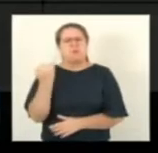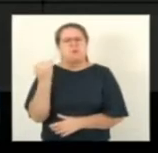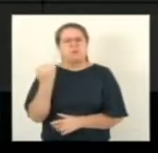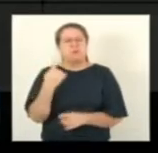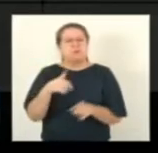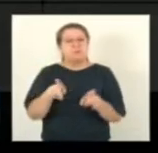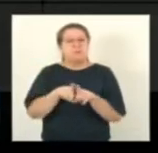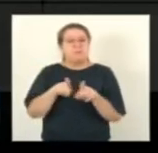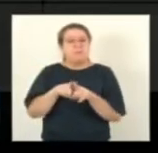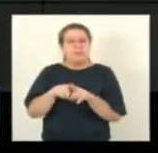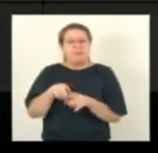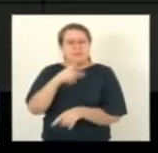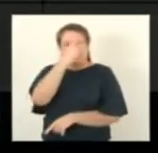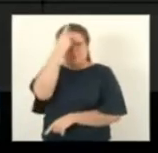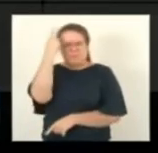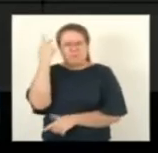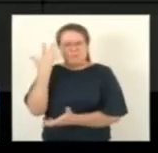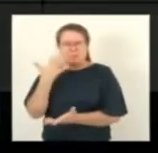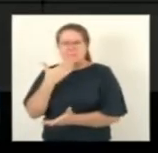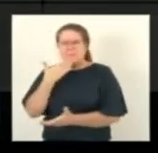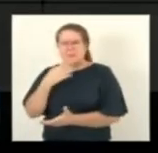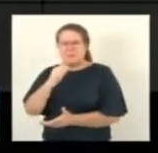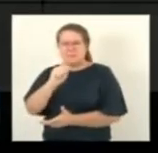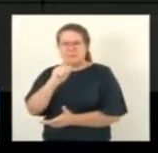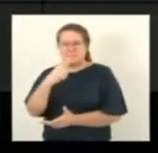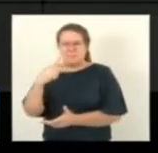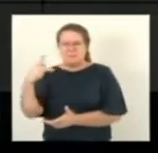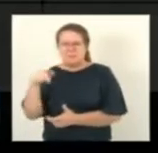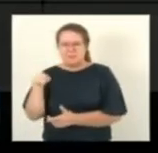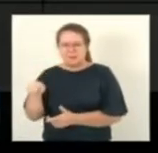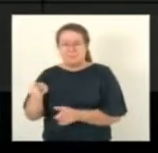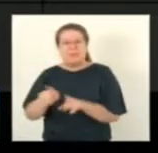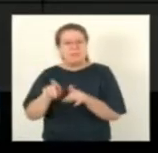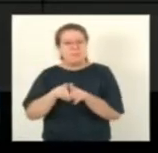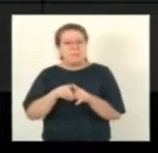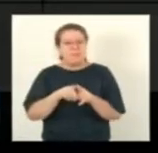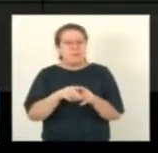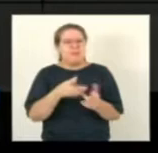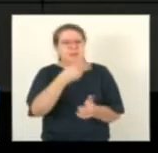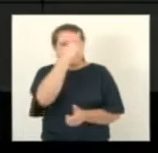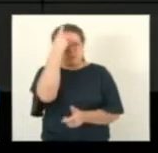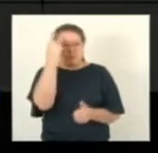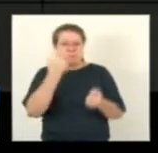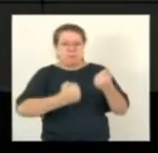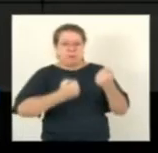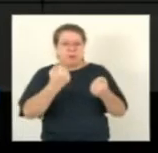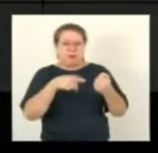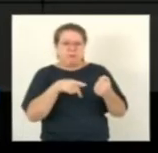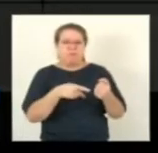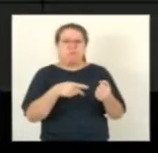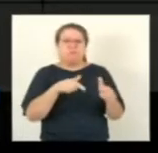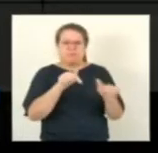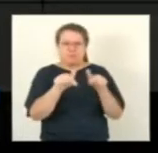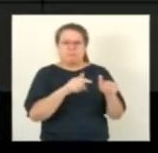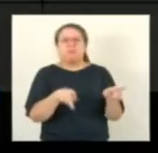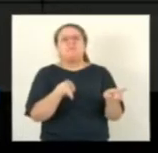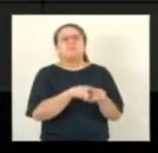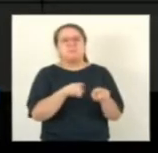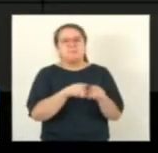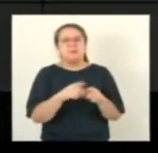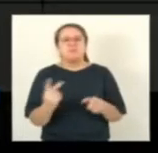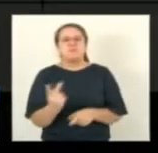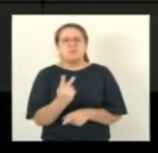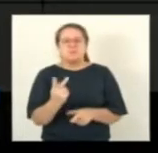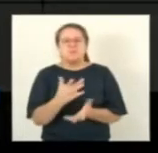com os motoristas mas eu inclusive falei com a Casa Civil é claro que o nosso trabalho aqui é com independência que não